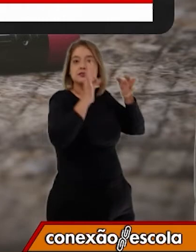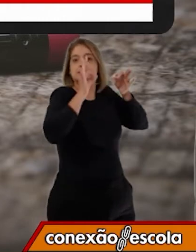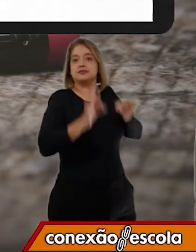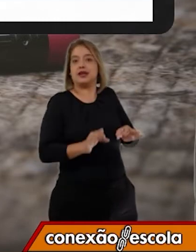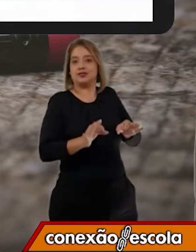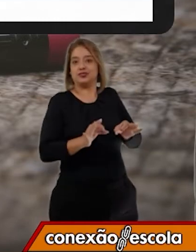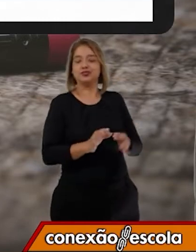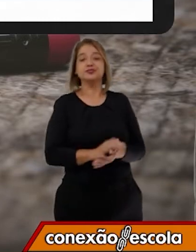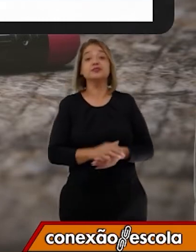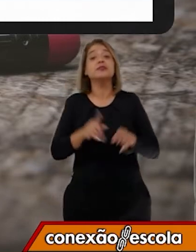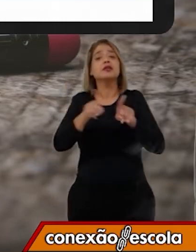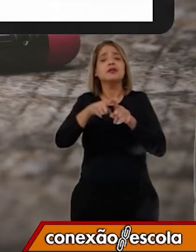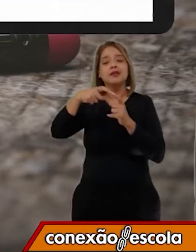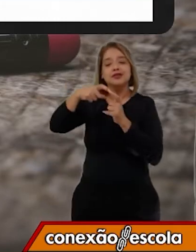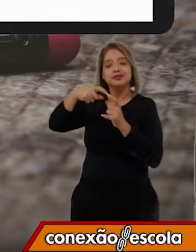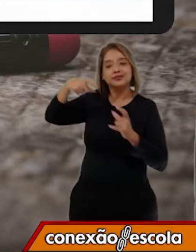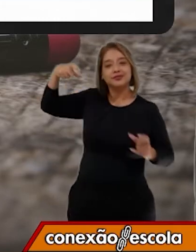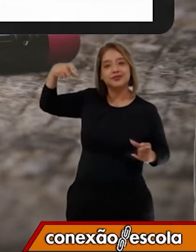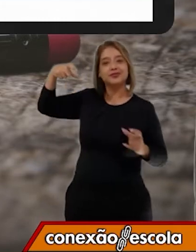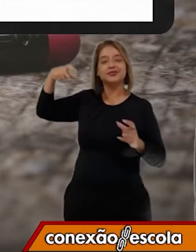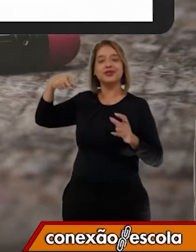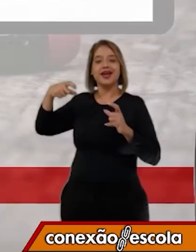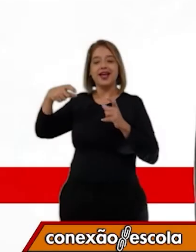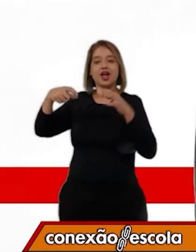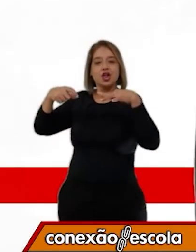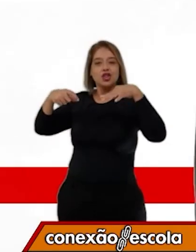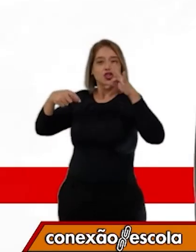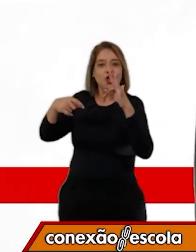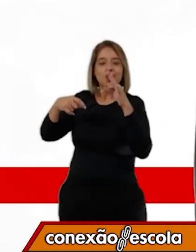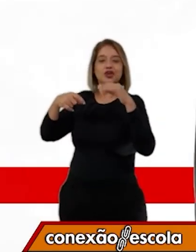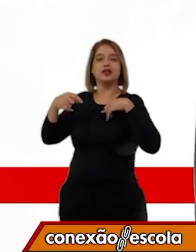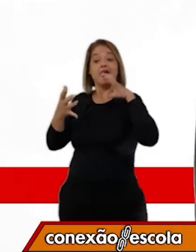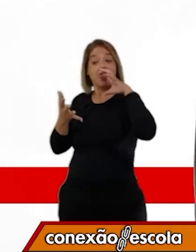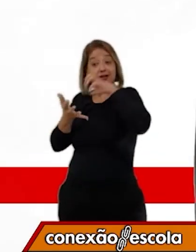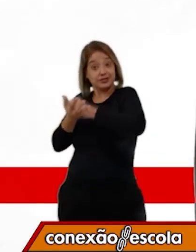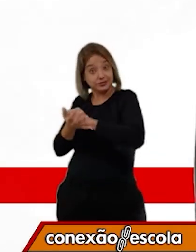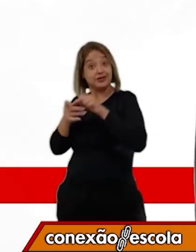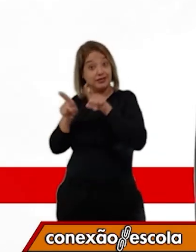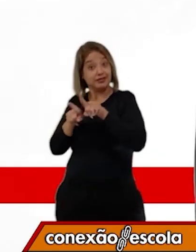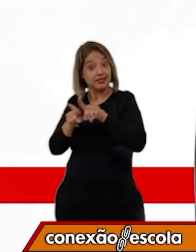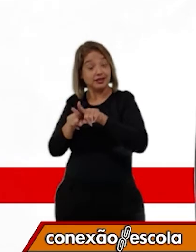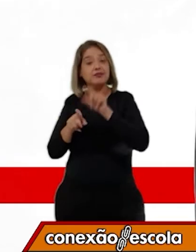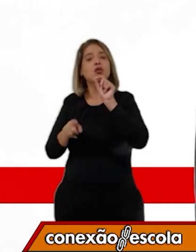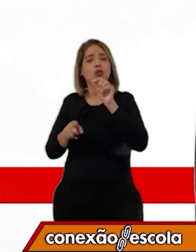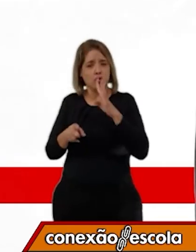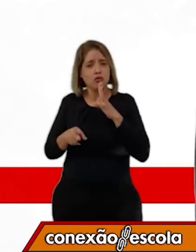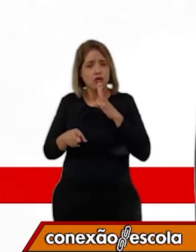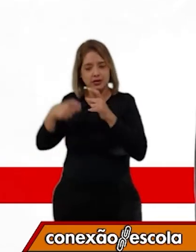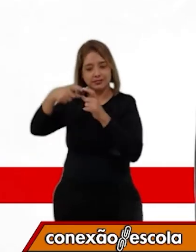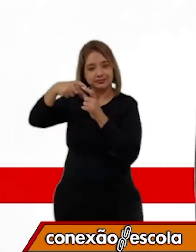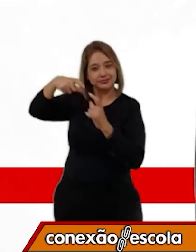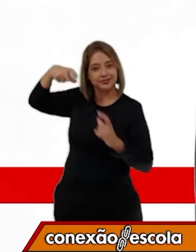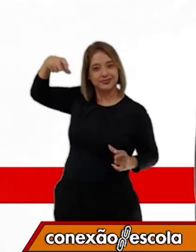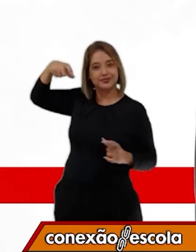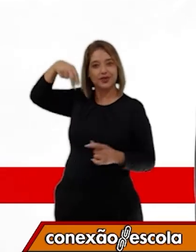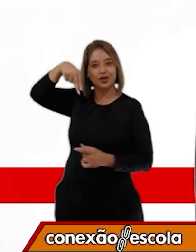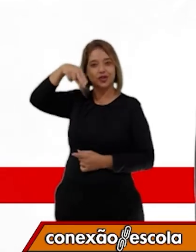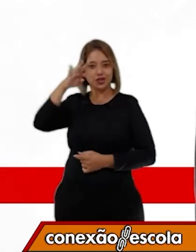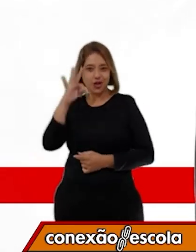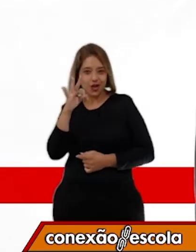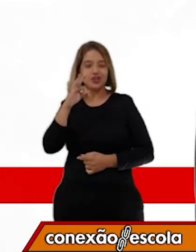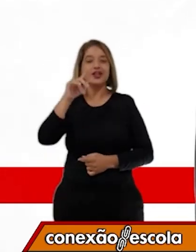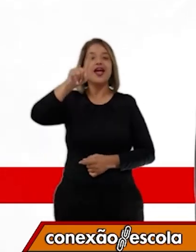notas fiscais também são uma forma de registro. Você sabe o é uma nota fiscal? É um